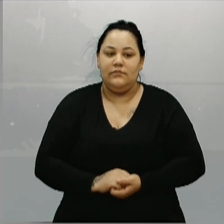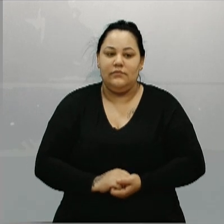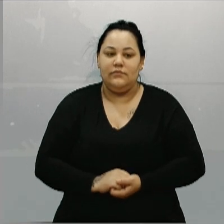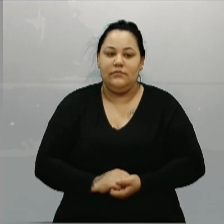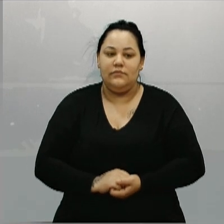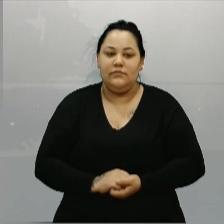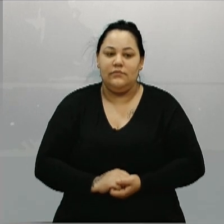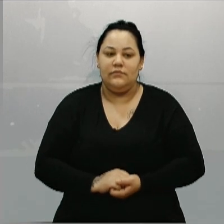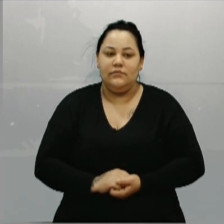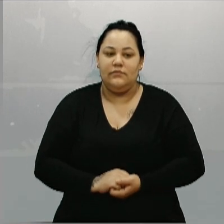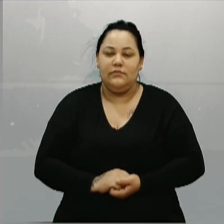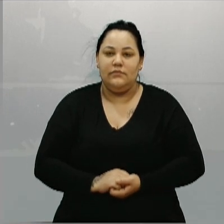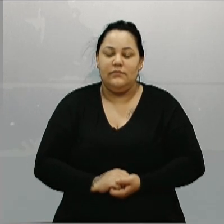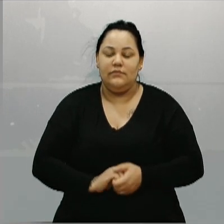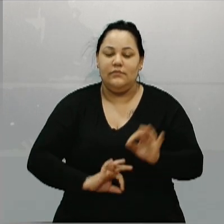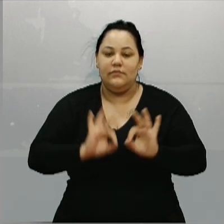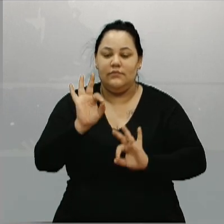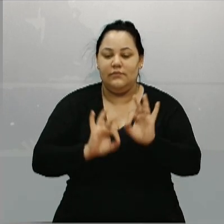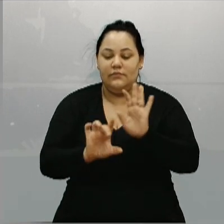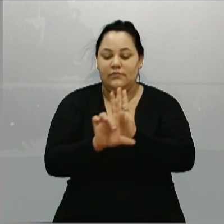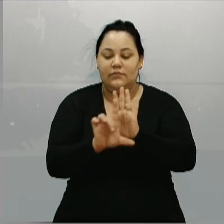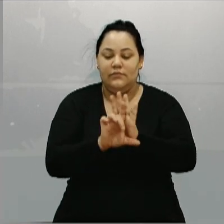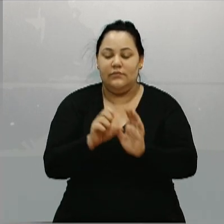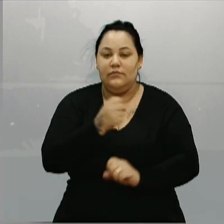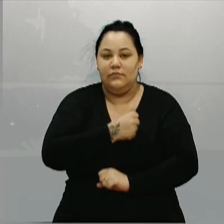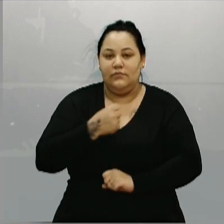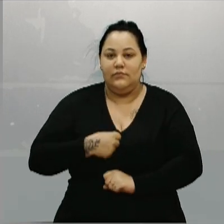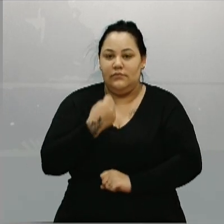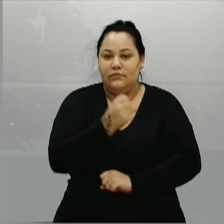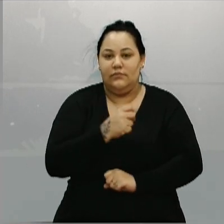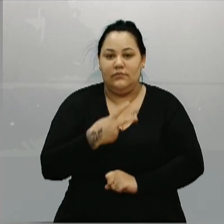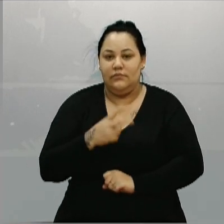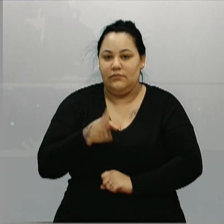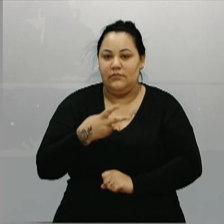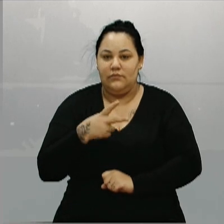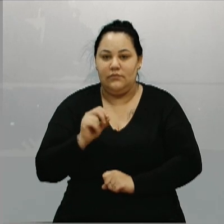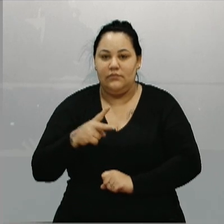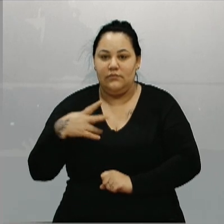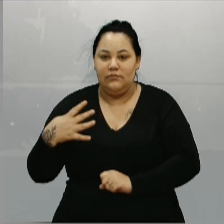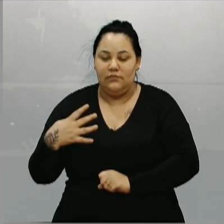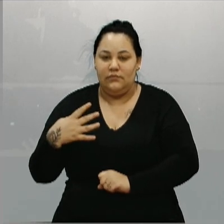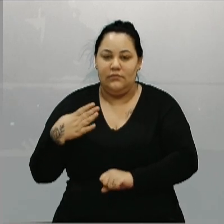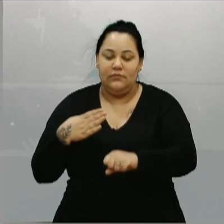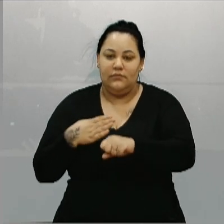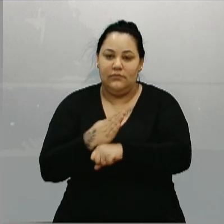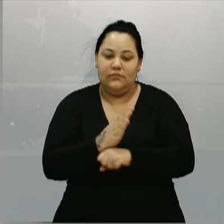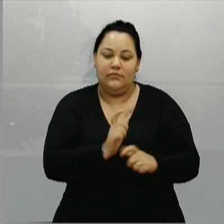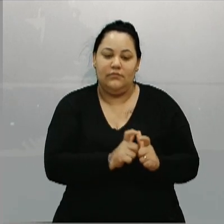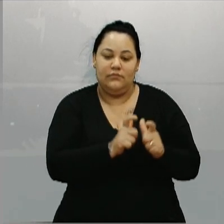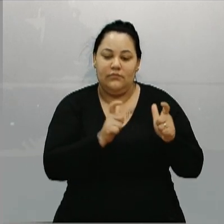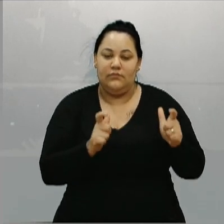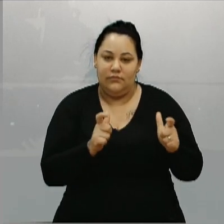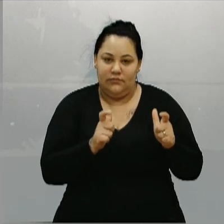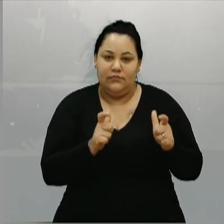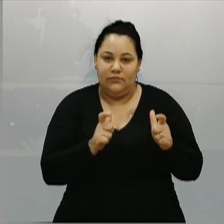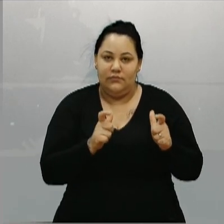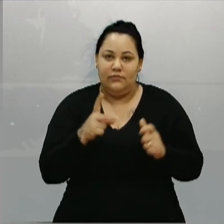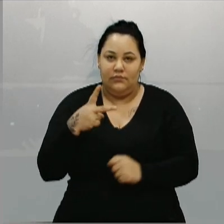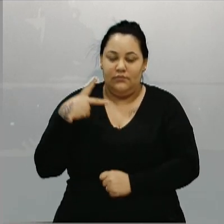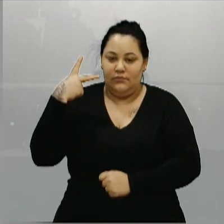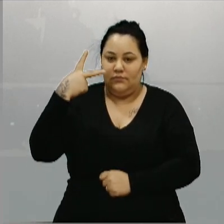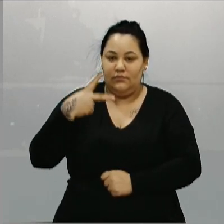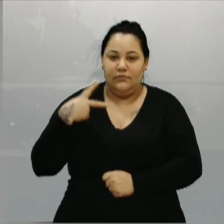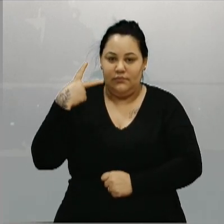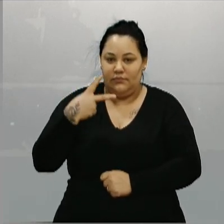O projeto de lei número 82, barra 2024, foi aprovado por unanimidade das vereadoras e